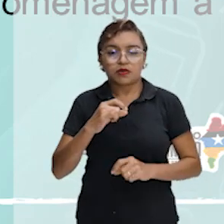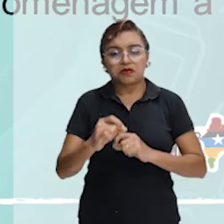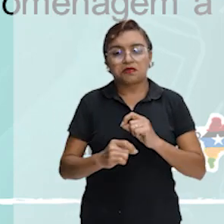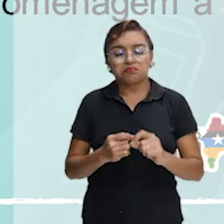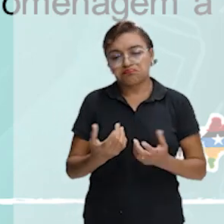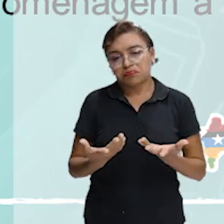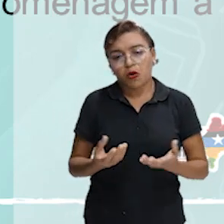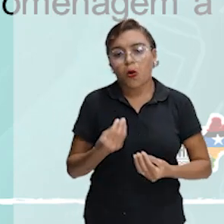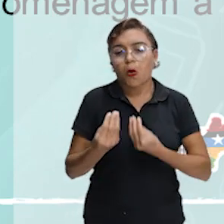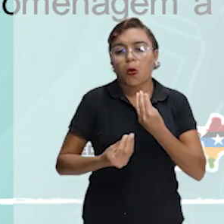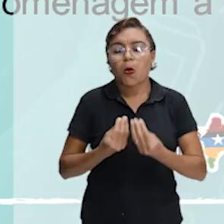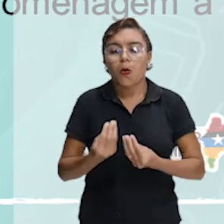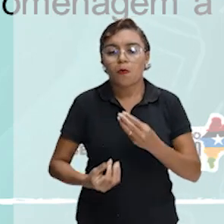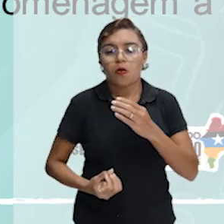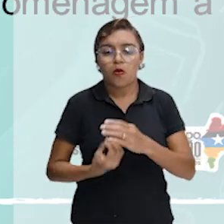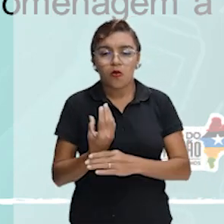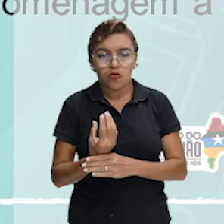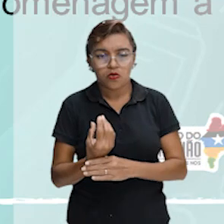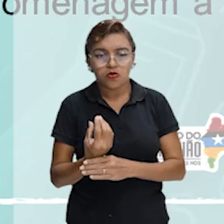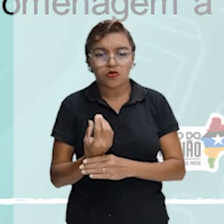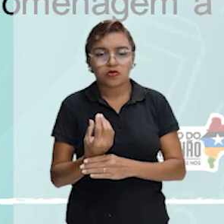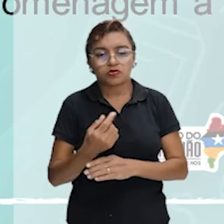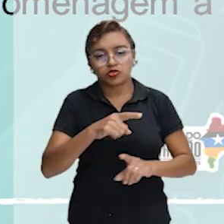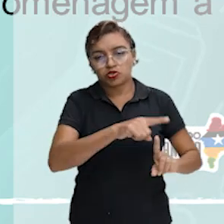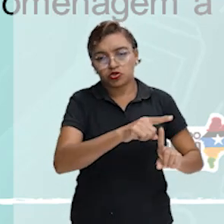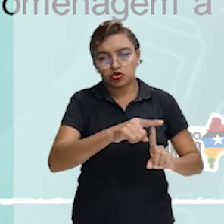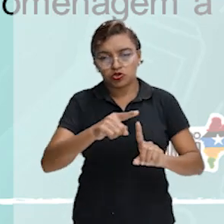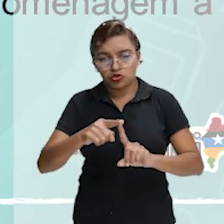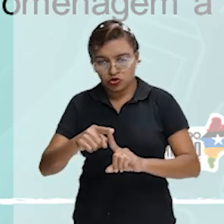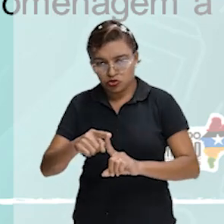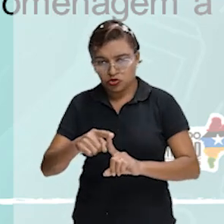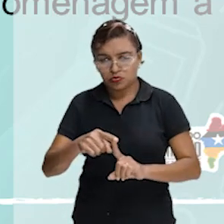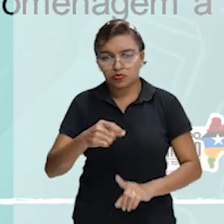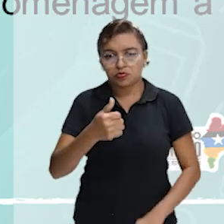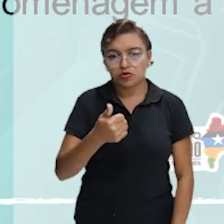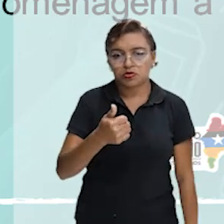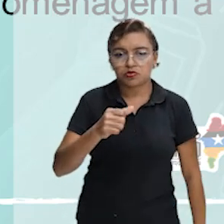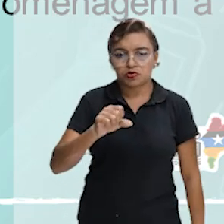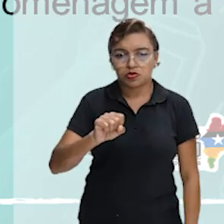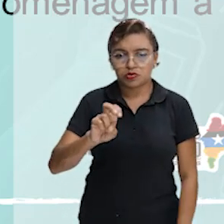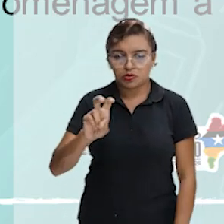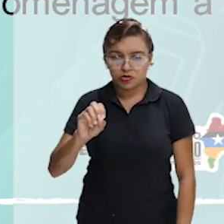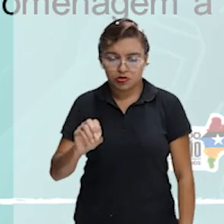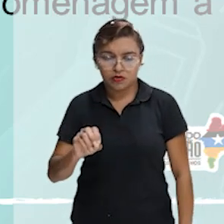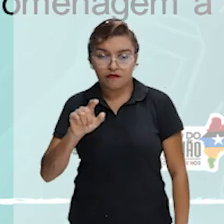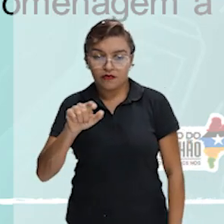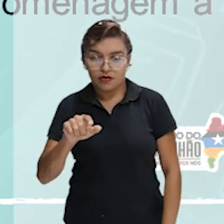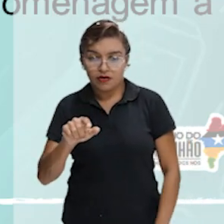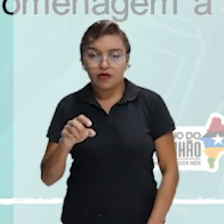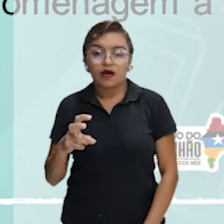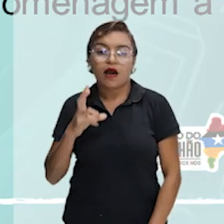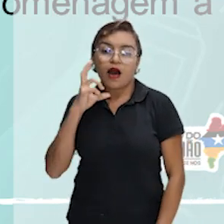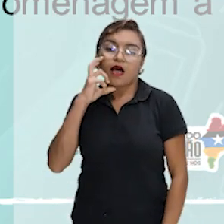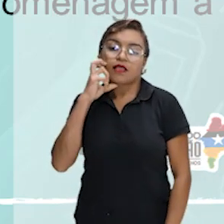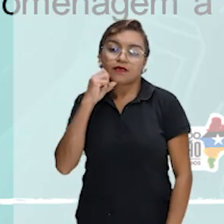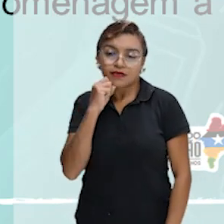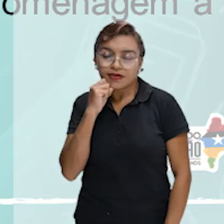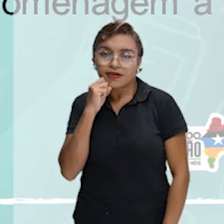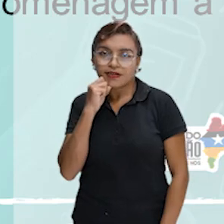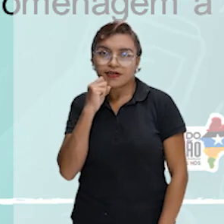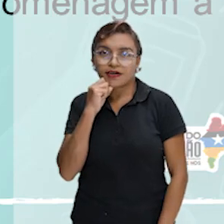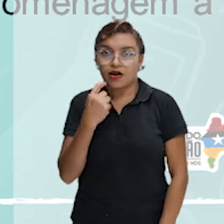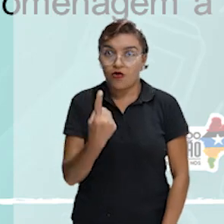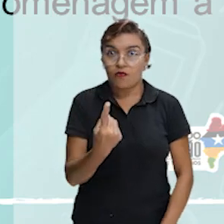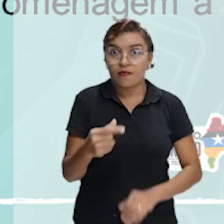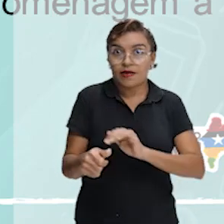Origem das Espécies, que publicaria em 1859, adotaria como animal de estimação uma das tartarugas